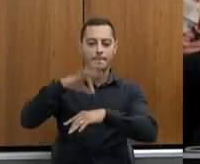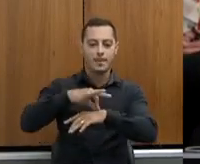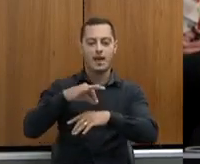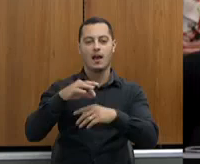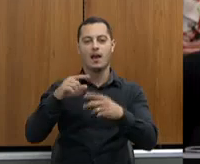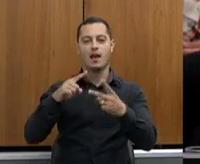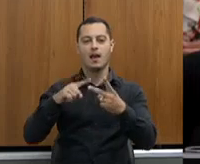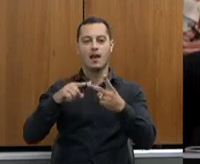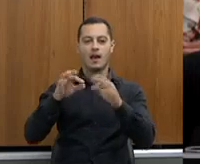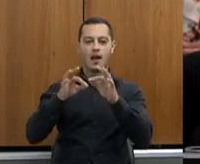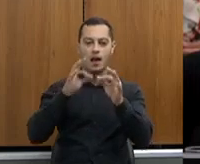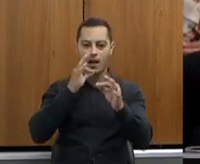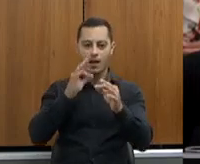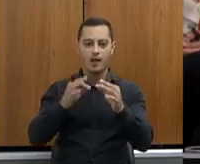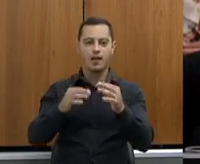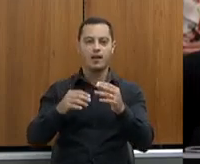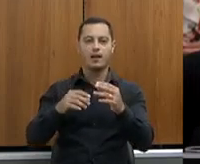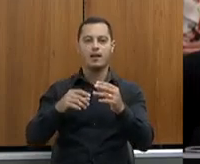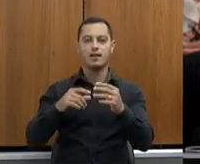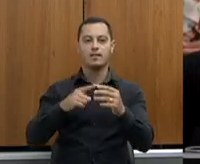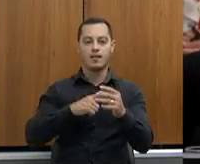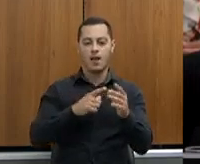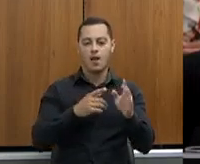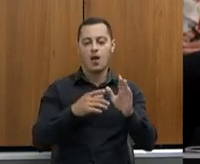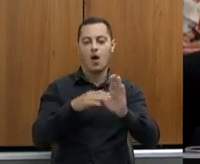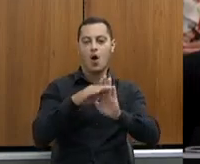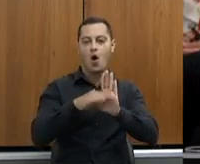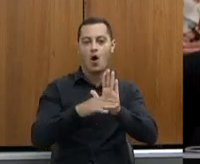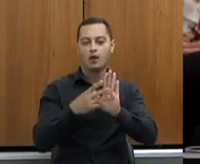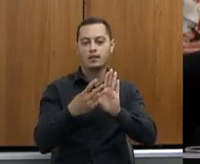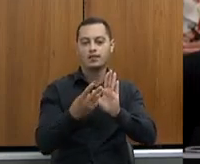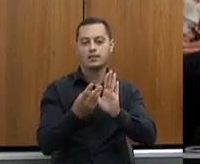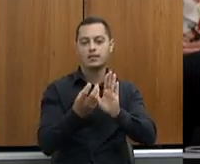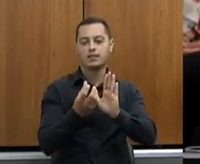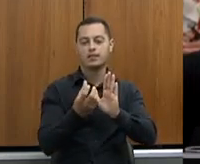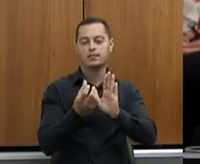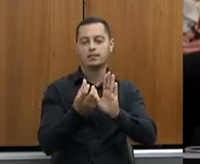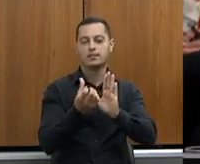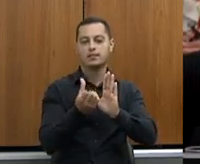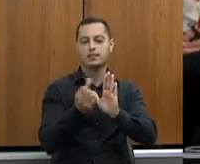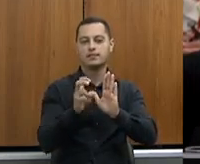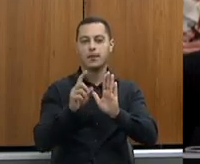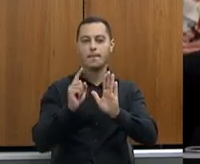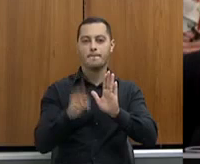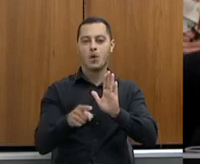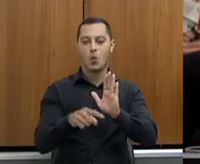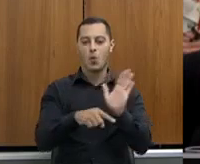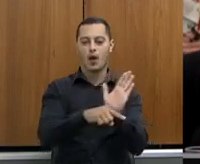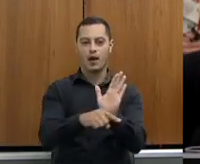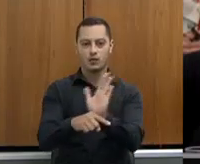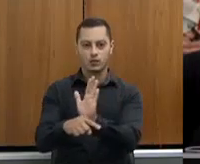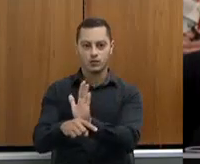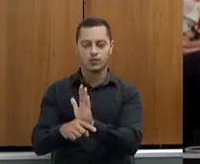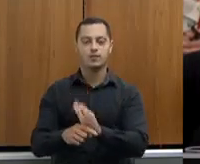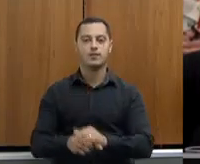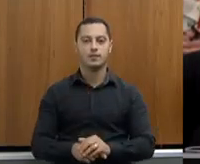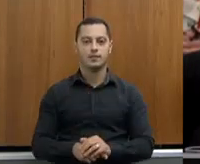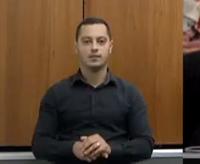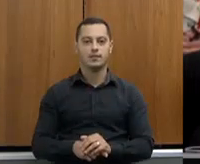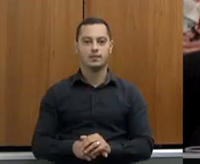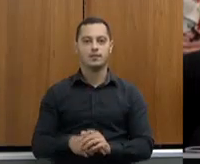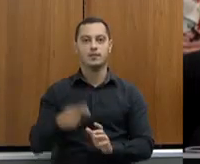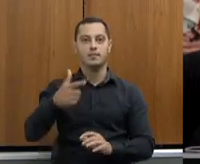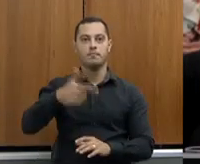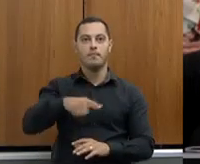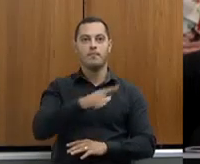avicultura, da ordem de 375 mil atendimentos. Pode passar, por favor. Aqui, com a questão do